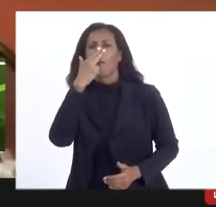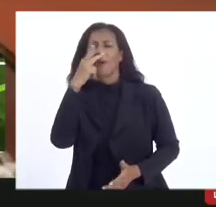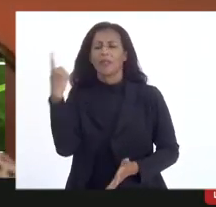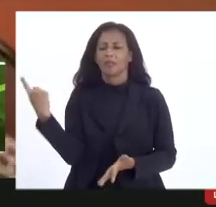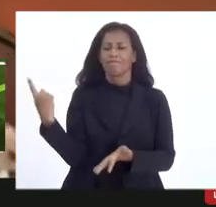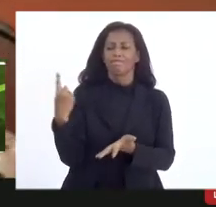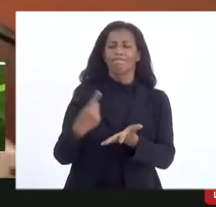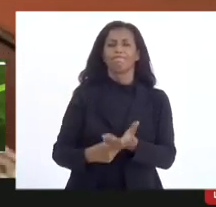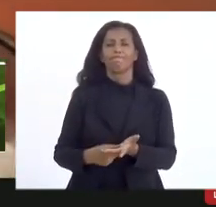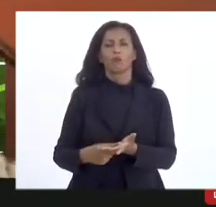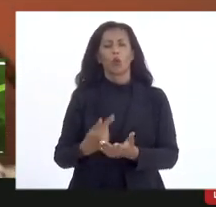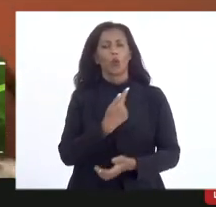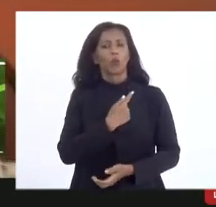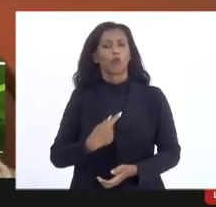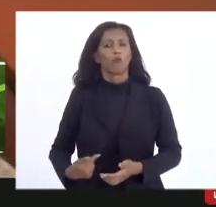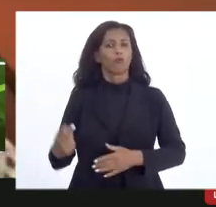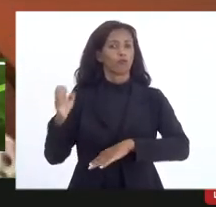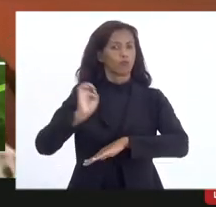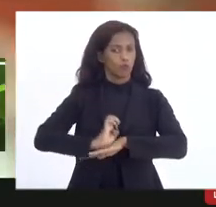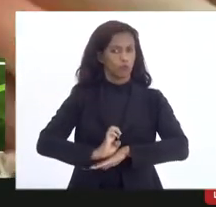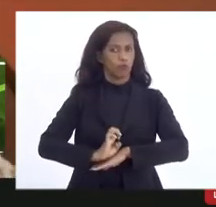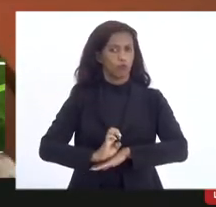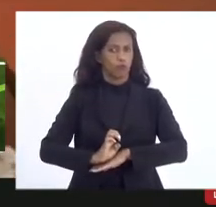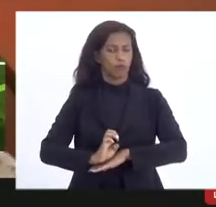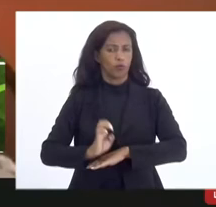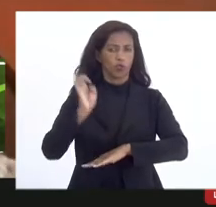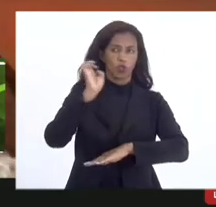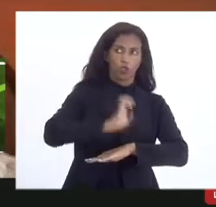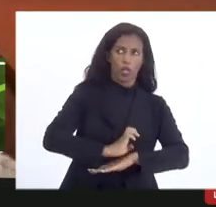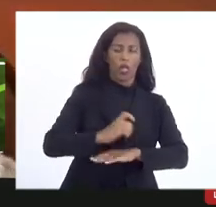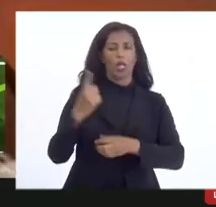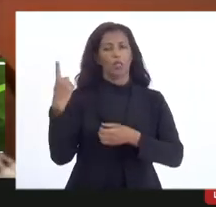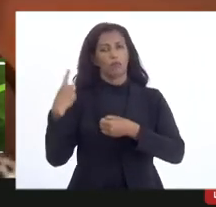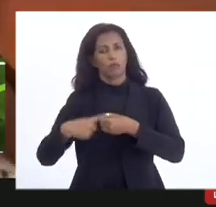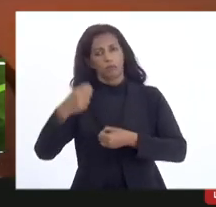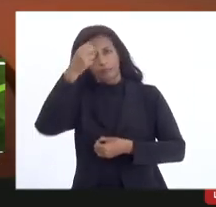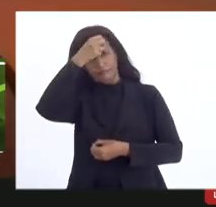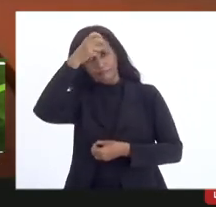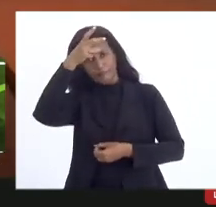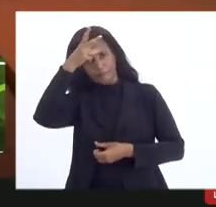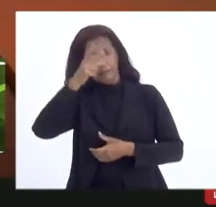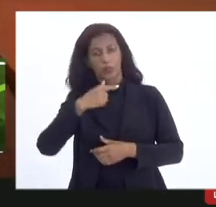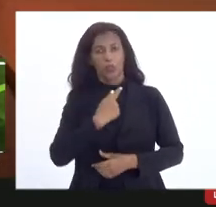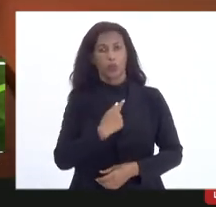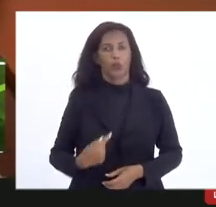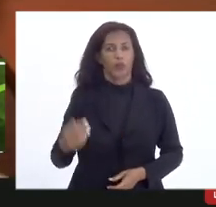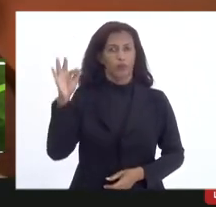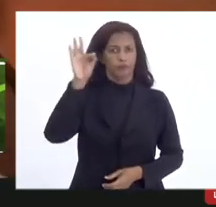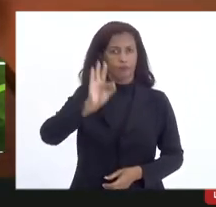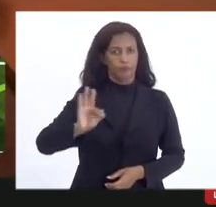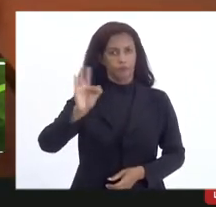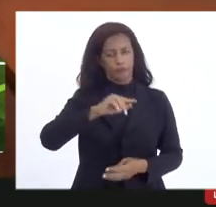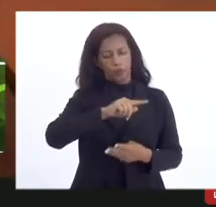o governo o estado o estado o município e o governo federal